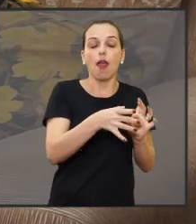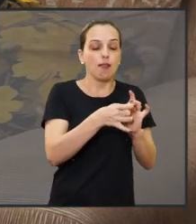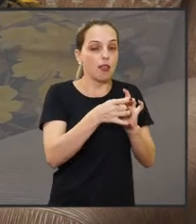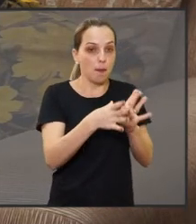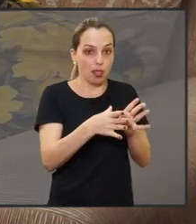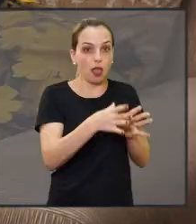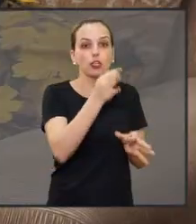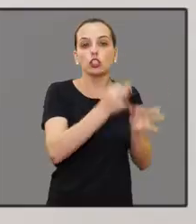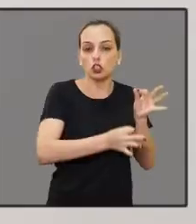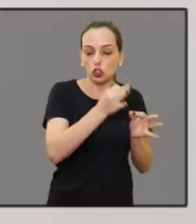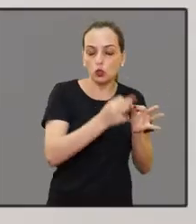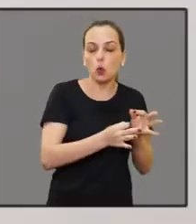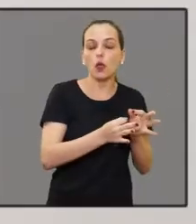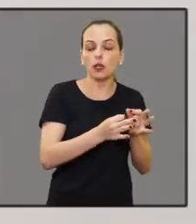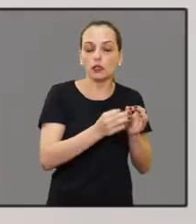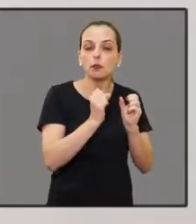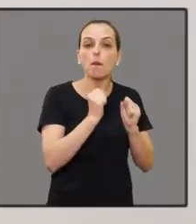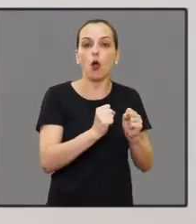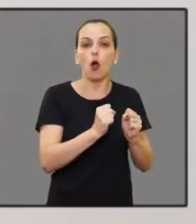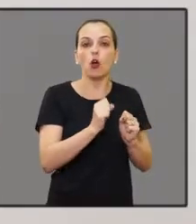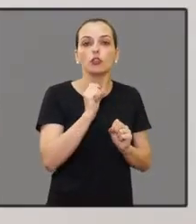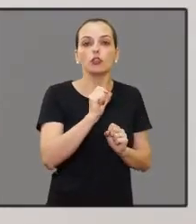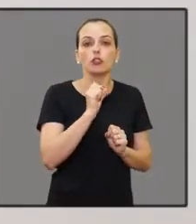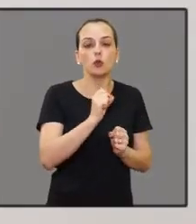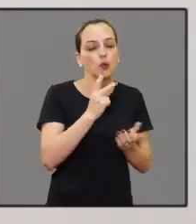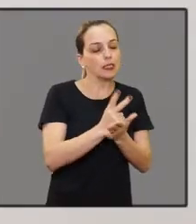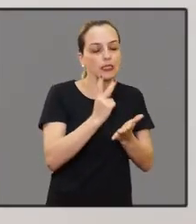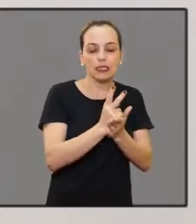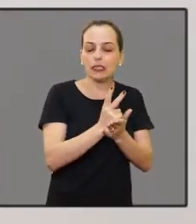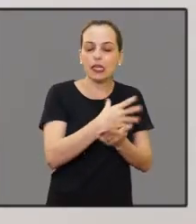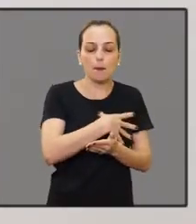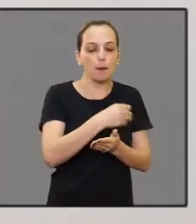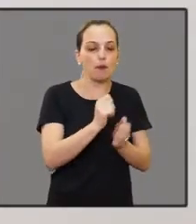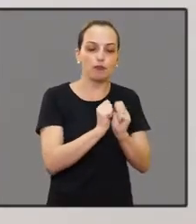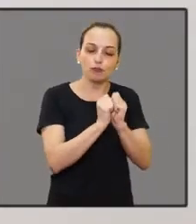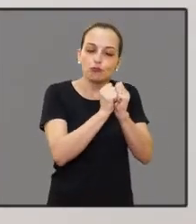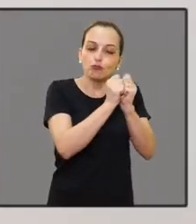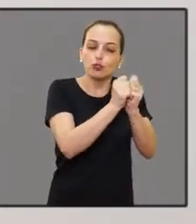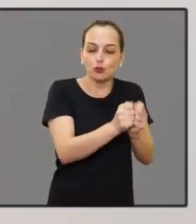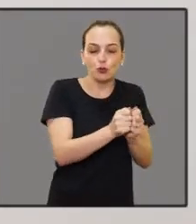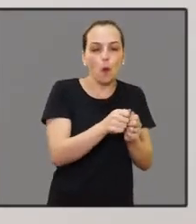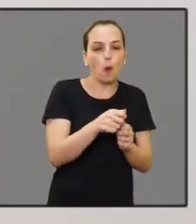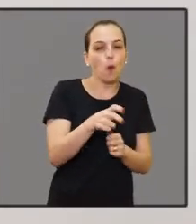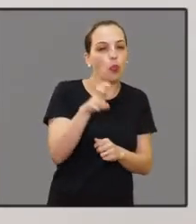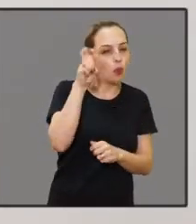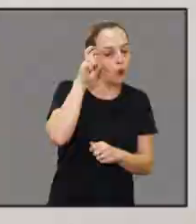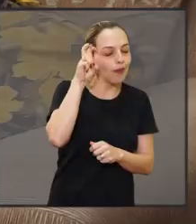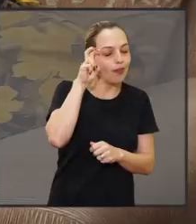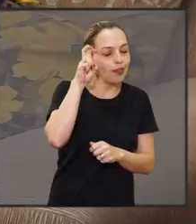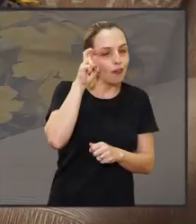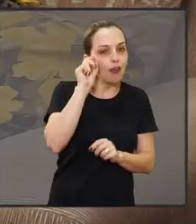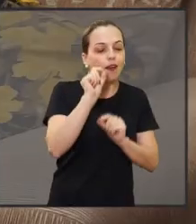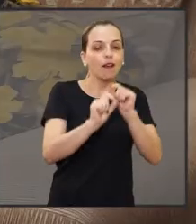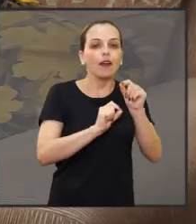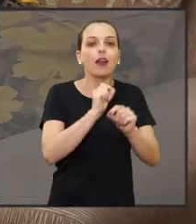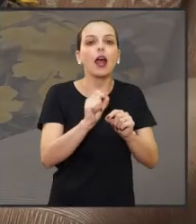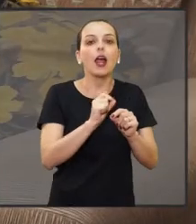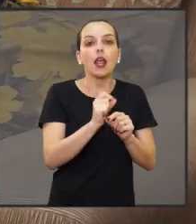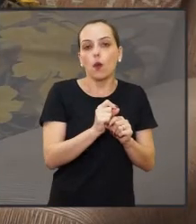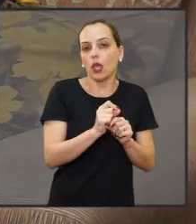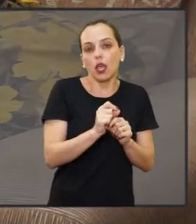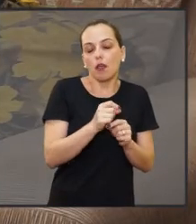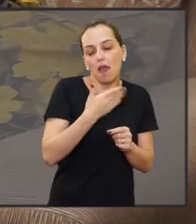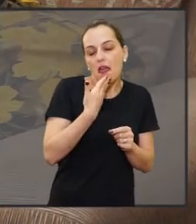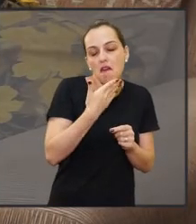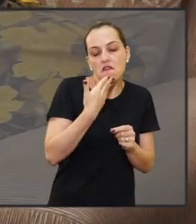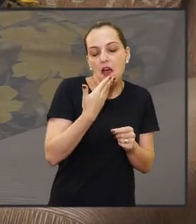me visitar, do delegado da comarca para poder me visitar. E ela levava o meu filho toda quinta-feira, era difícil ela faltar uma quinta-feira.